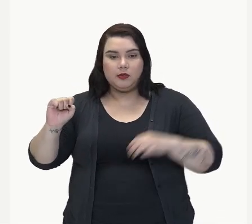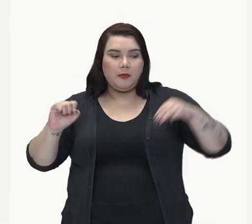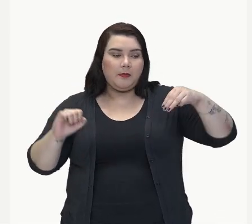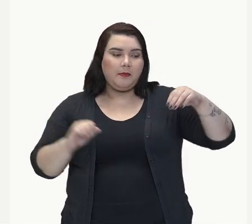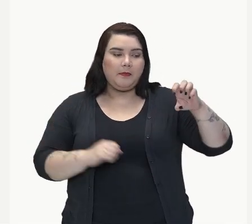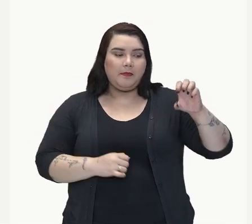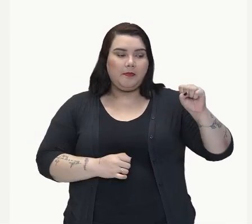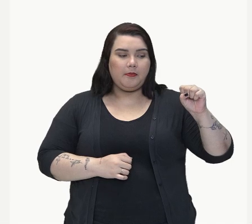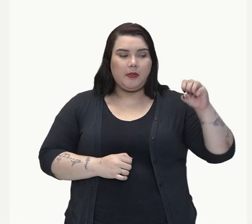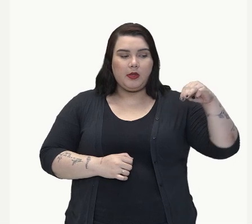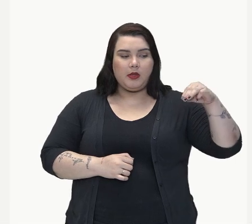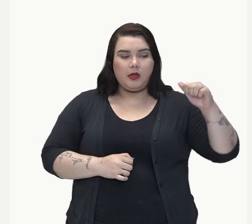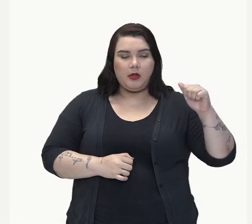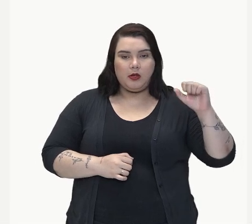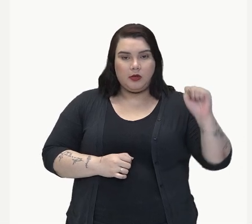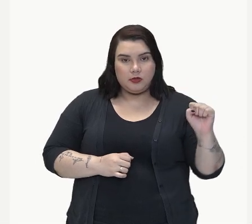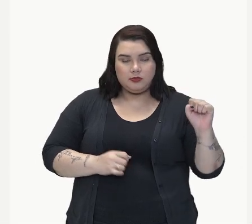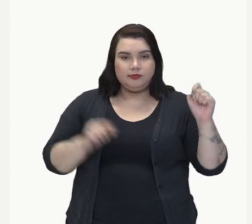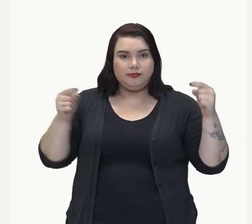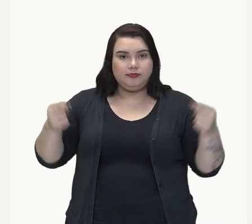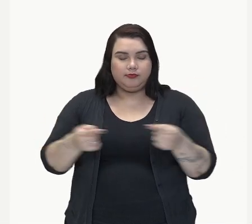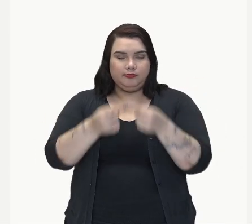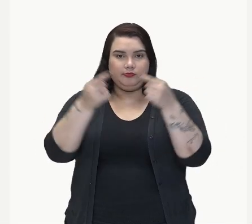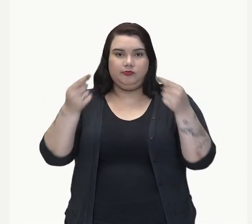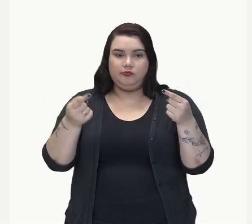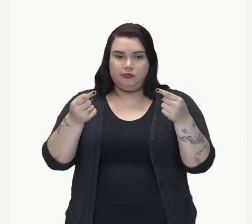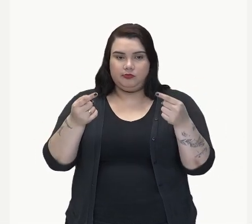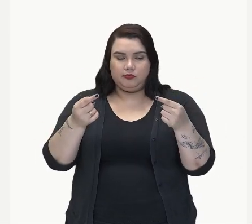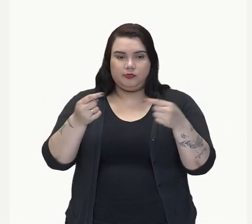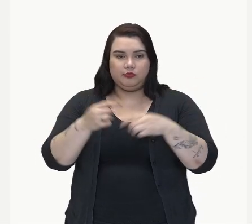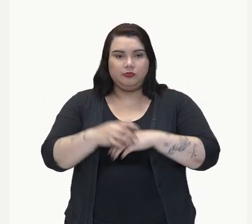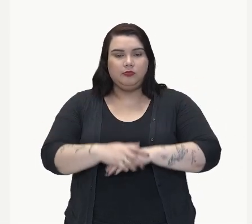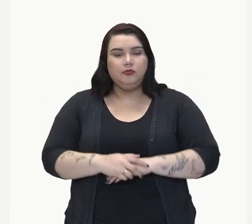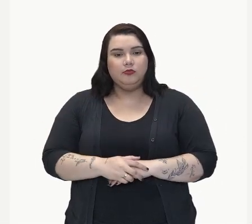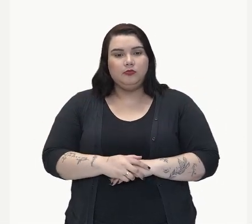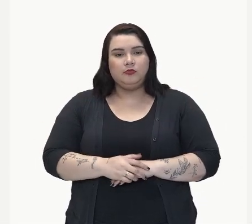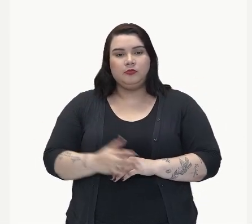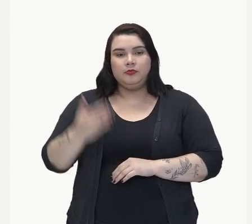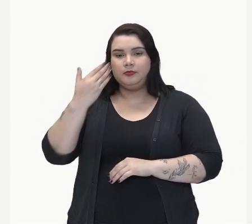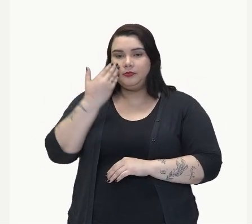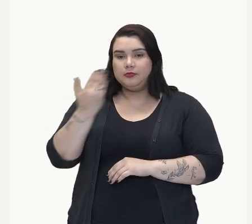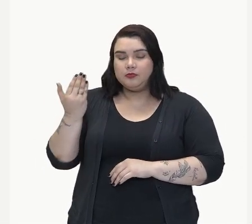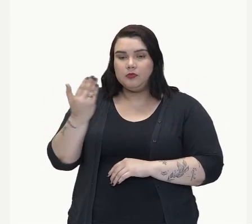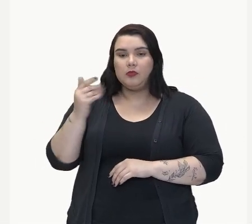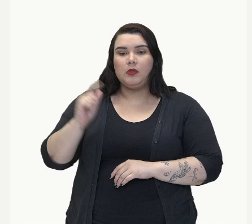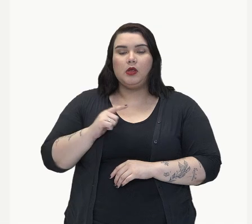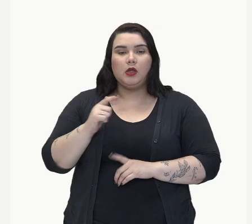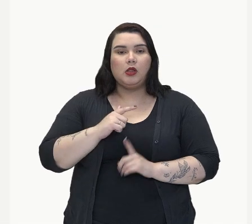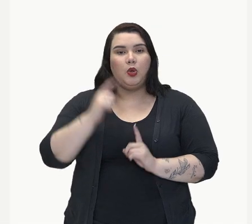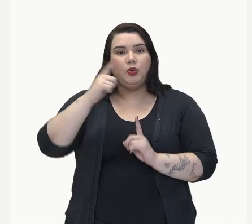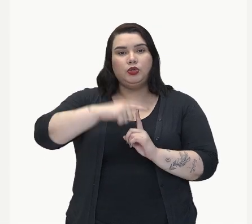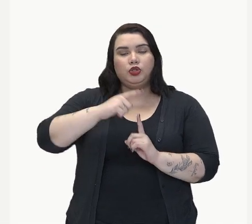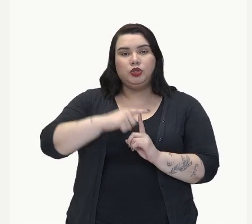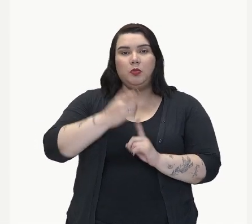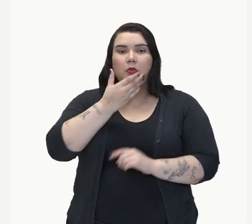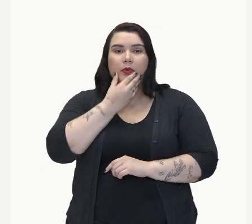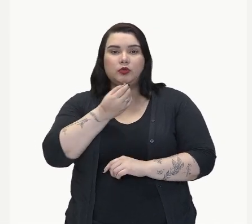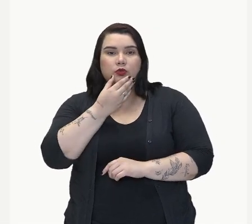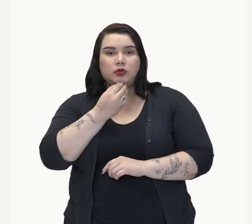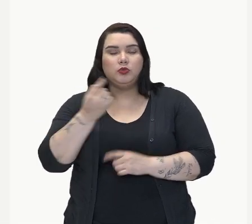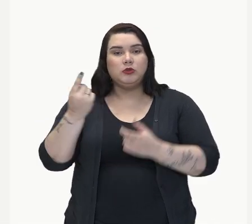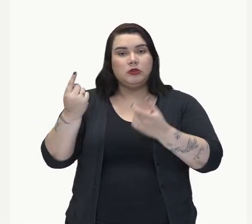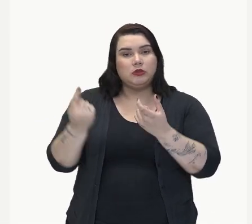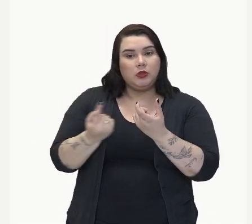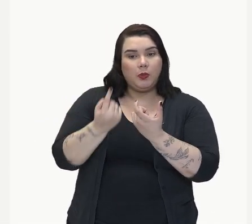Também para vocês verem. Aqui eu tenho ele mesmo, singular, masculino. Eles